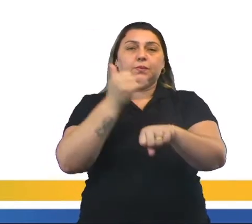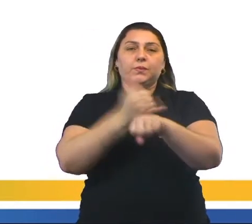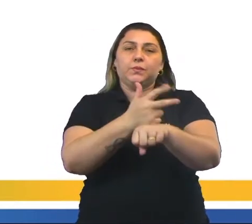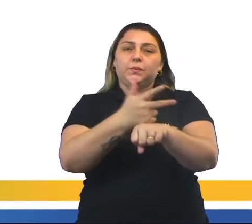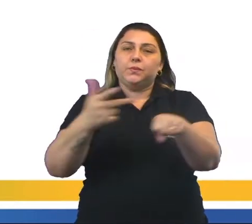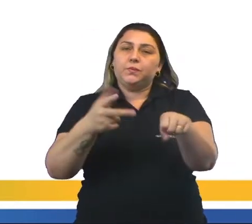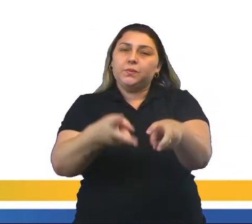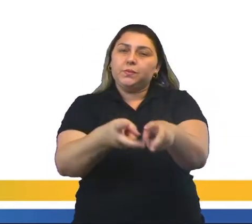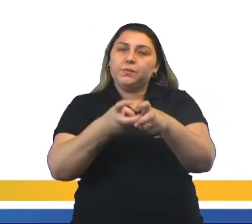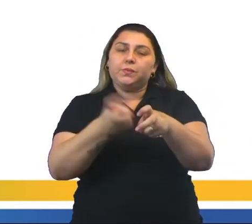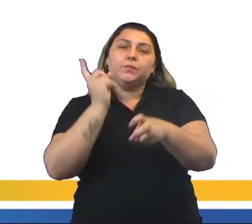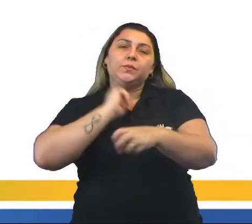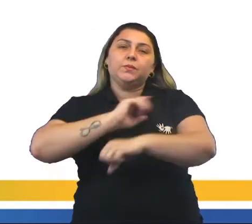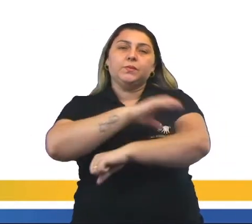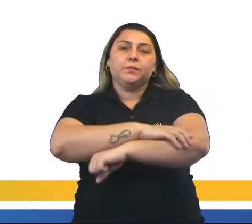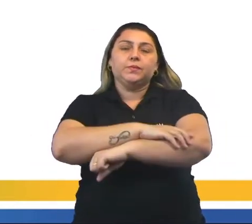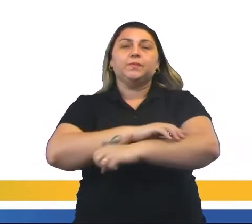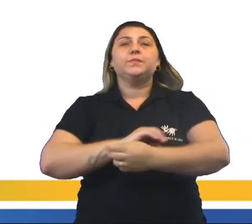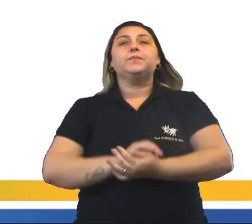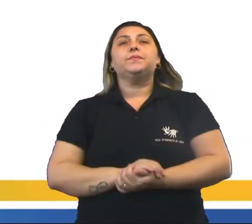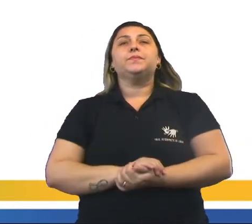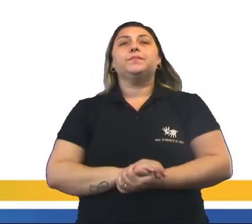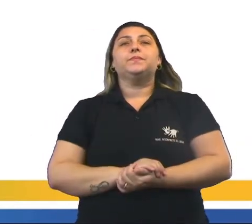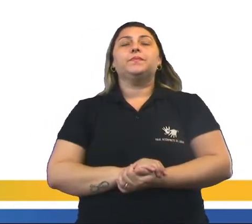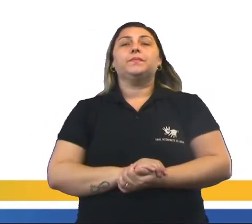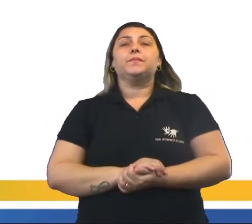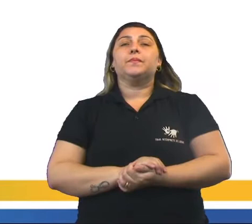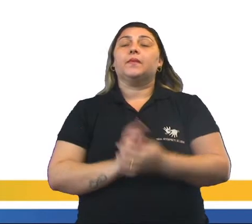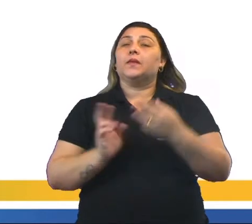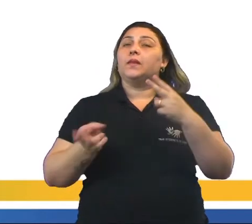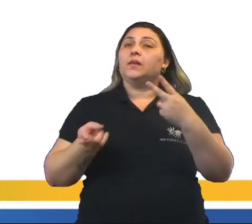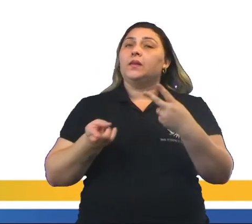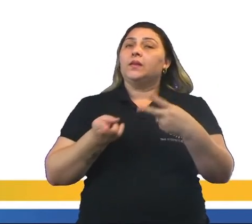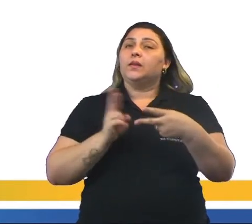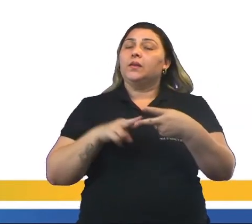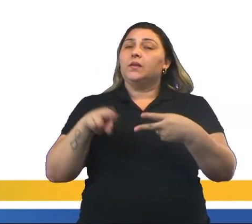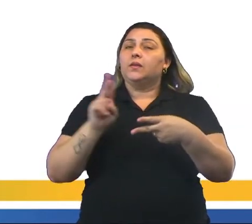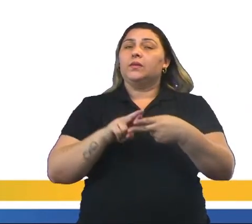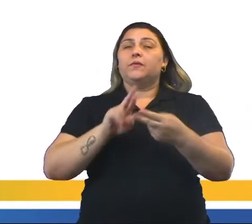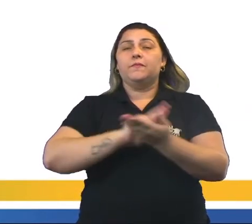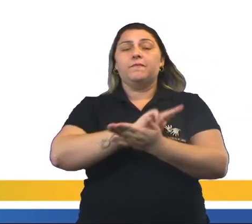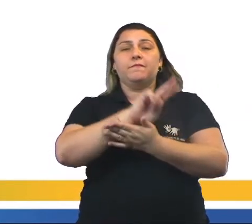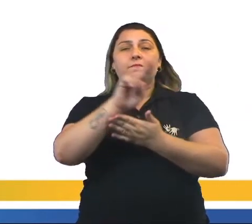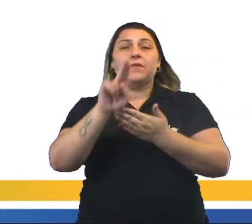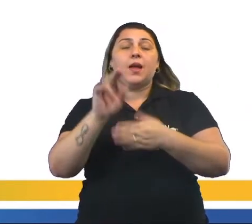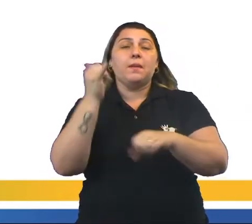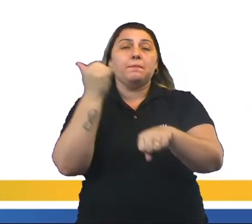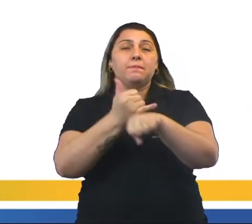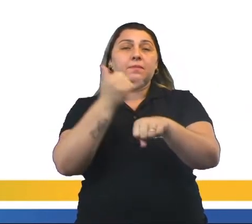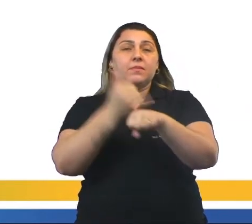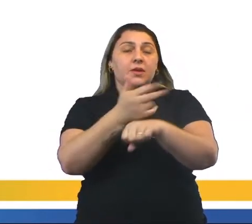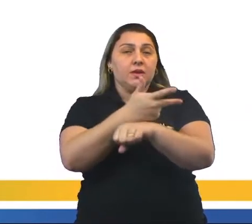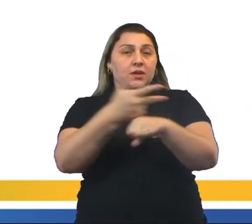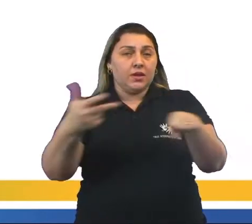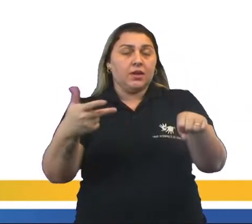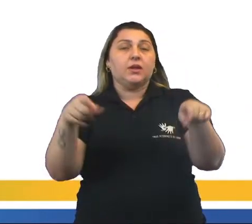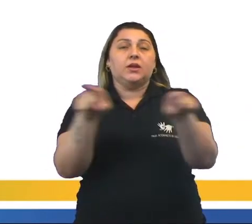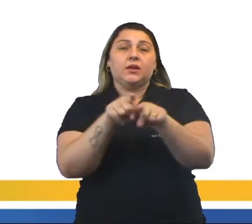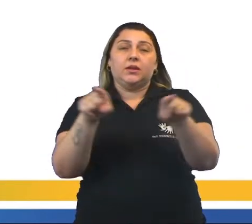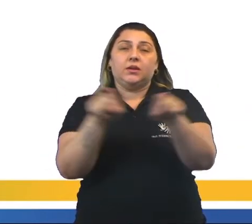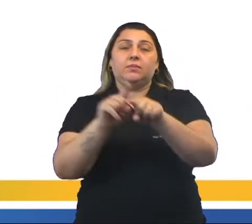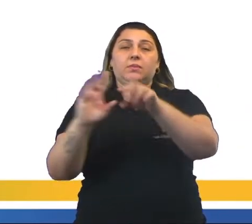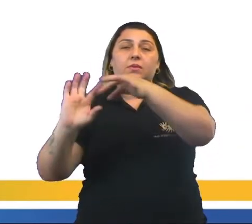região de Minas Gerais. Uma vez que os recursos são finitos, com o tempo, a mineração, que também era um ciclo